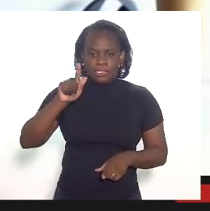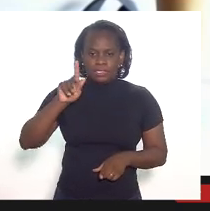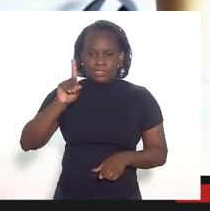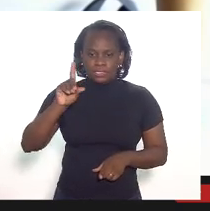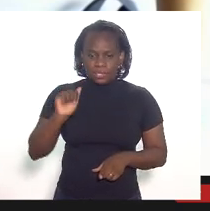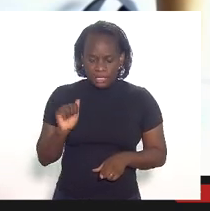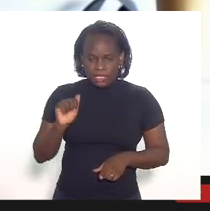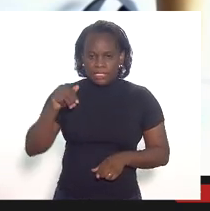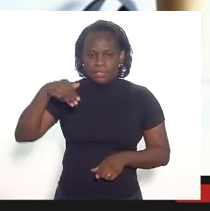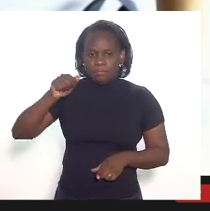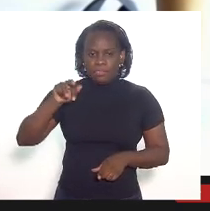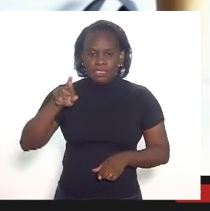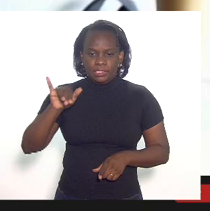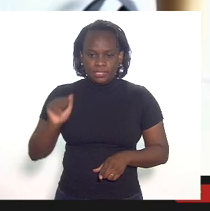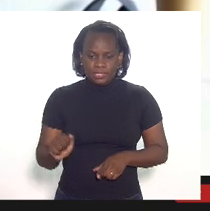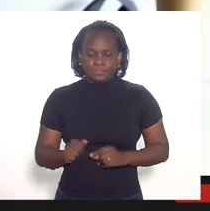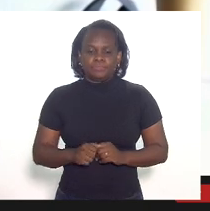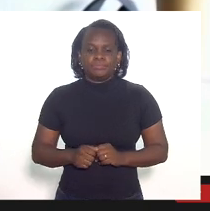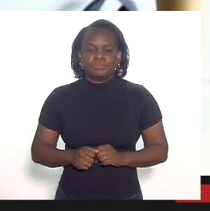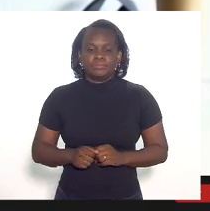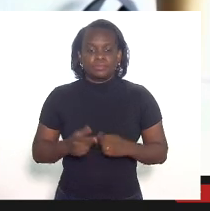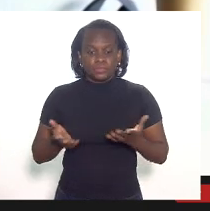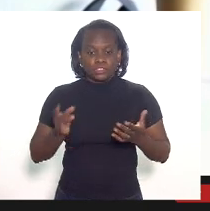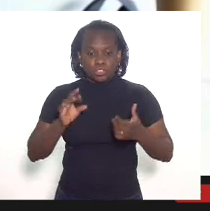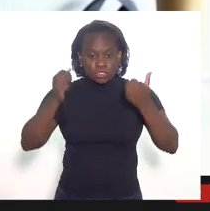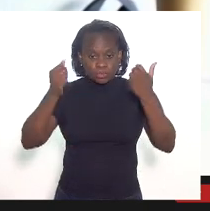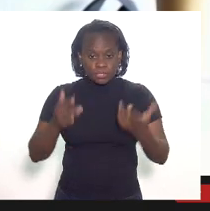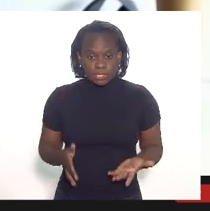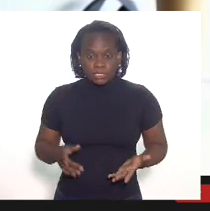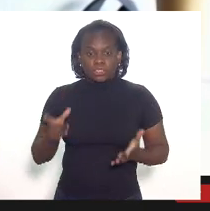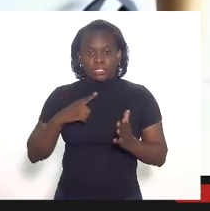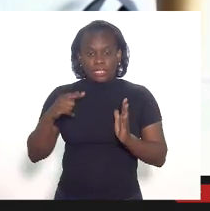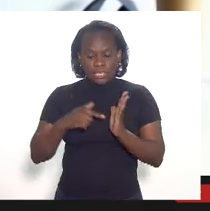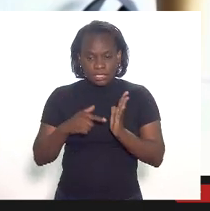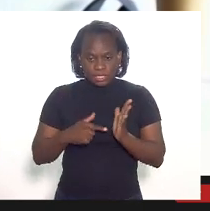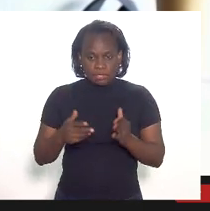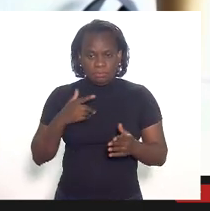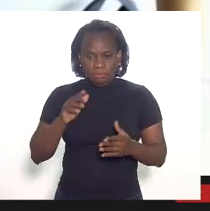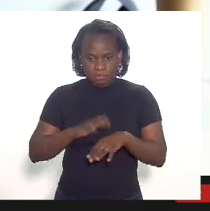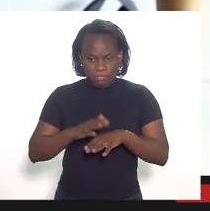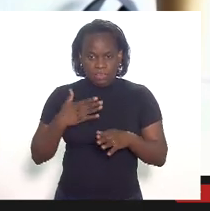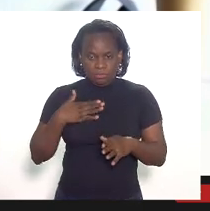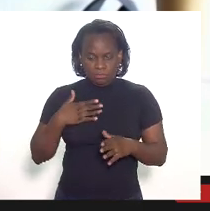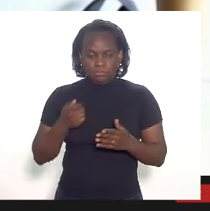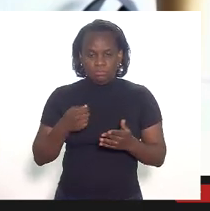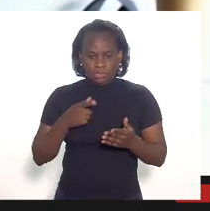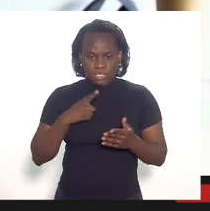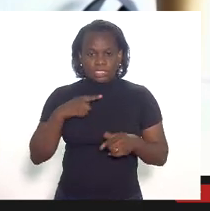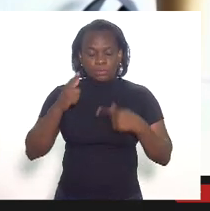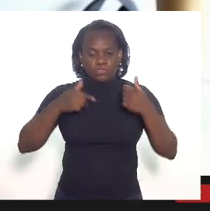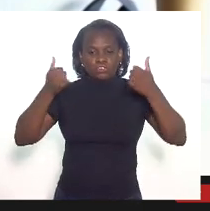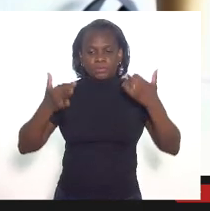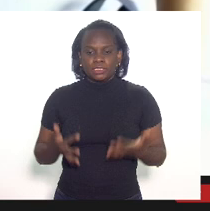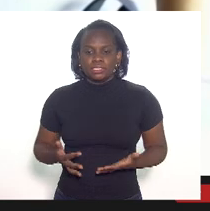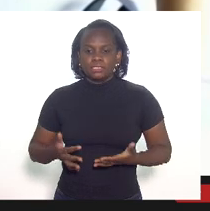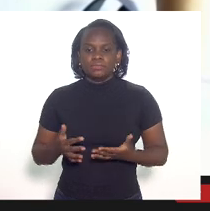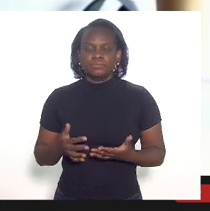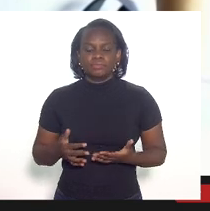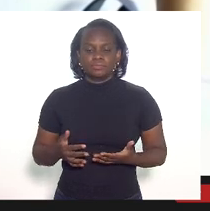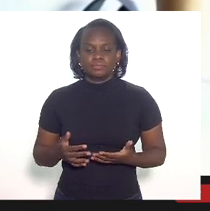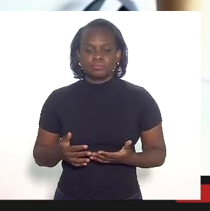de Regina Chambriá. Então, é só dizer que eu tenho aqui de posse, depois vou falar sobre isso,